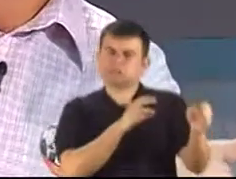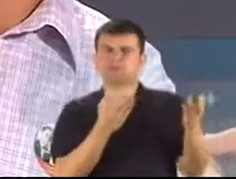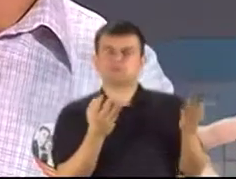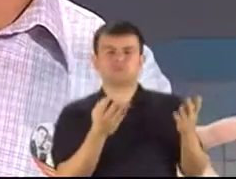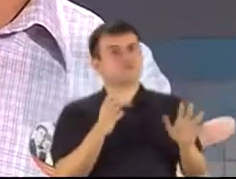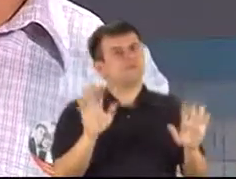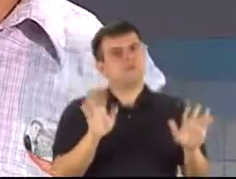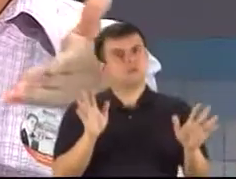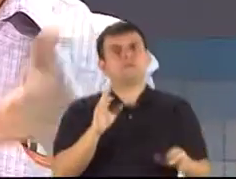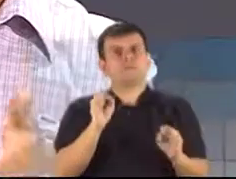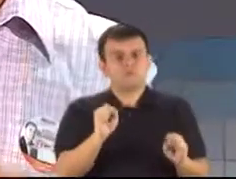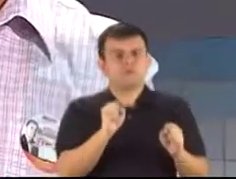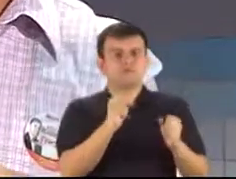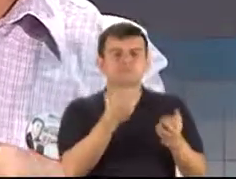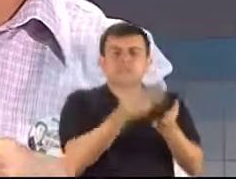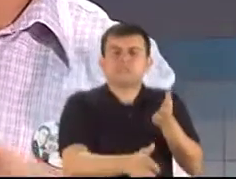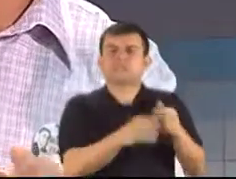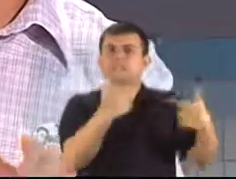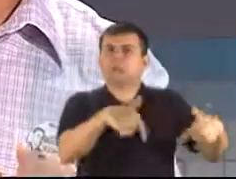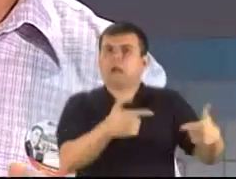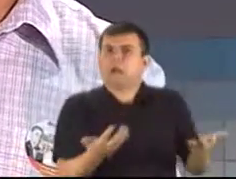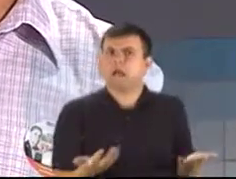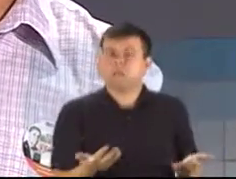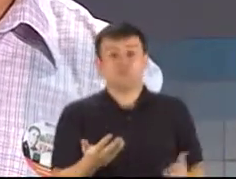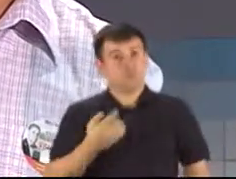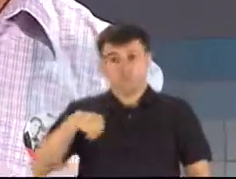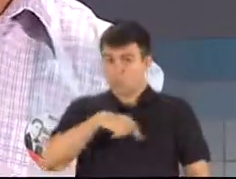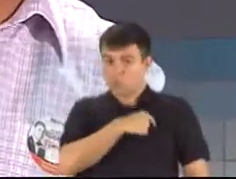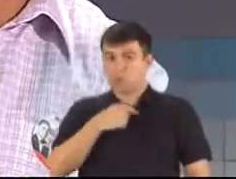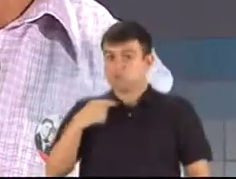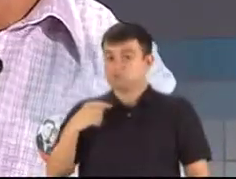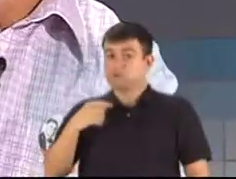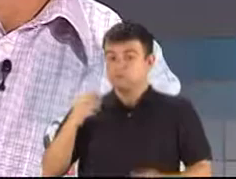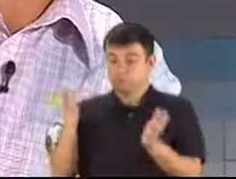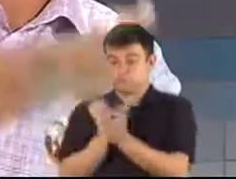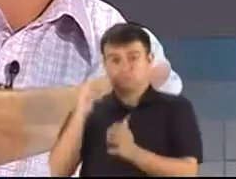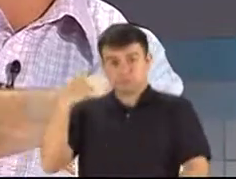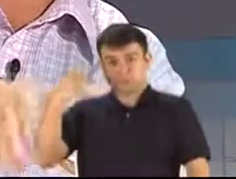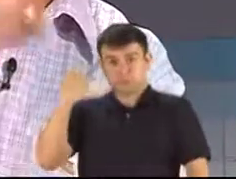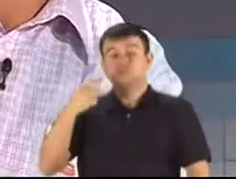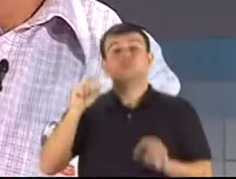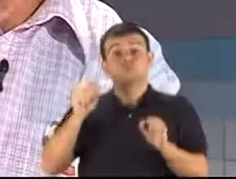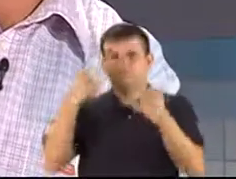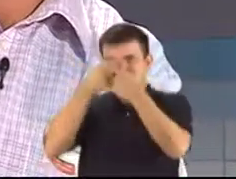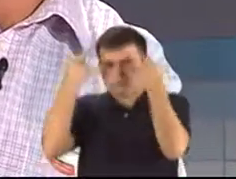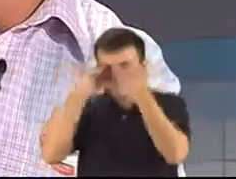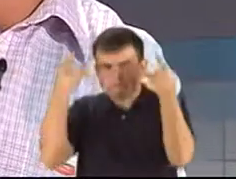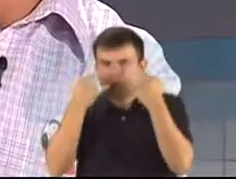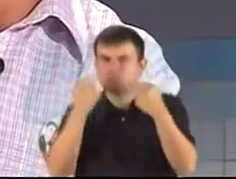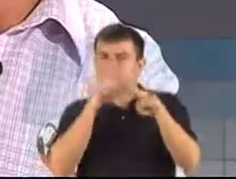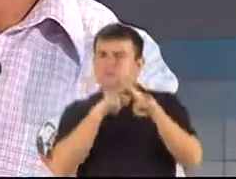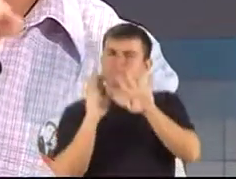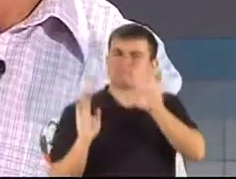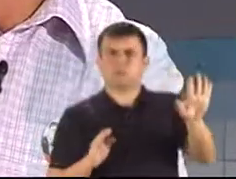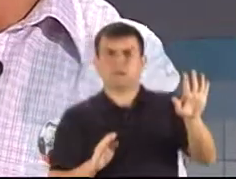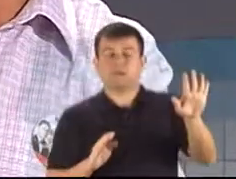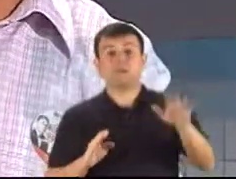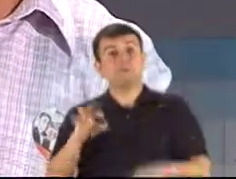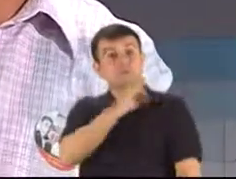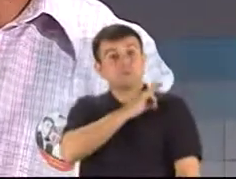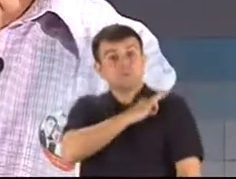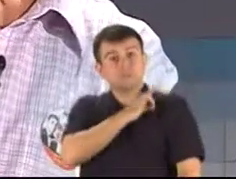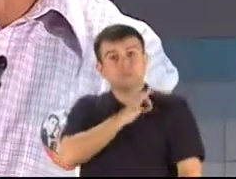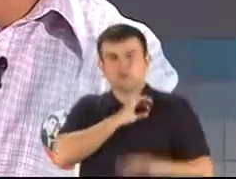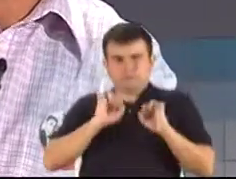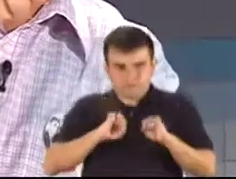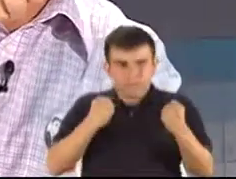até a função de trabalhar. Então, nós do PMN somos completamente essa atitude. Ladrão tem que estar na cadeia e o policial realmente tem que estar defendendo